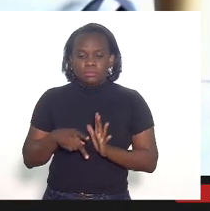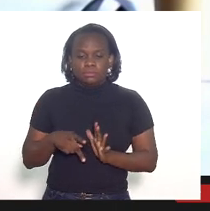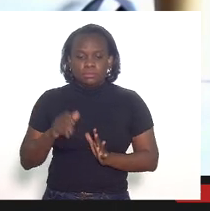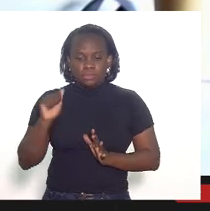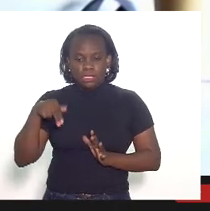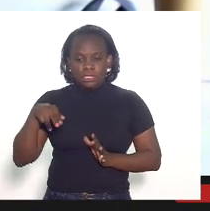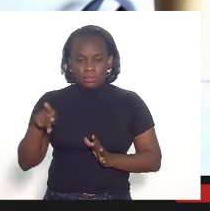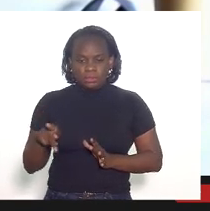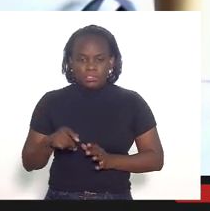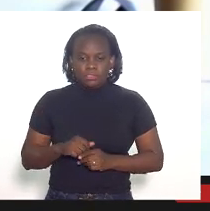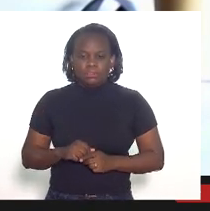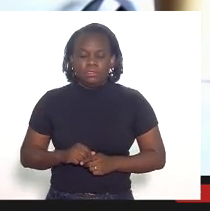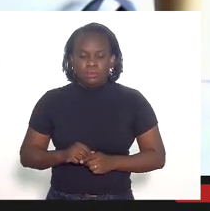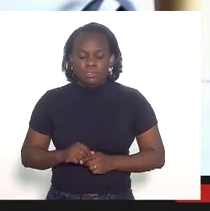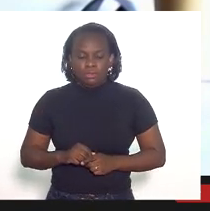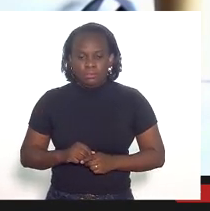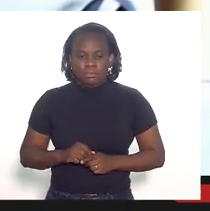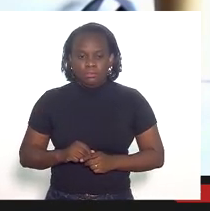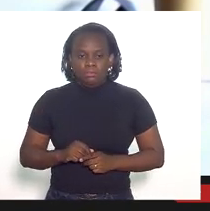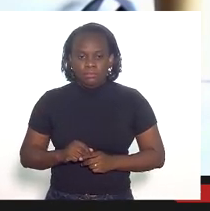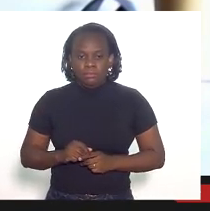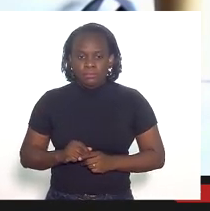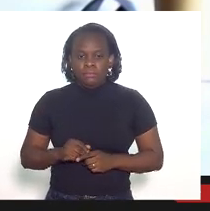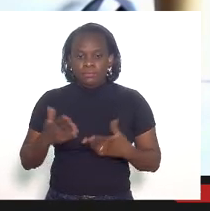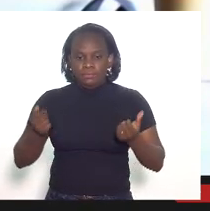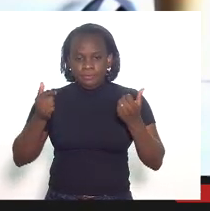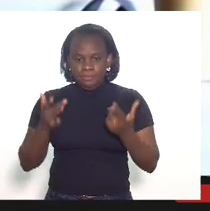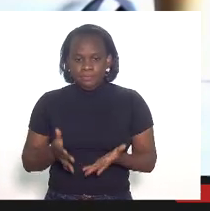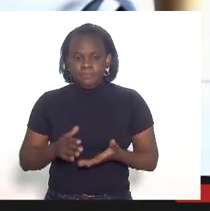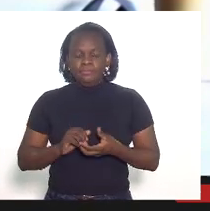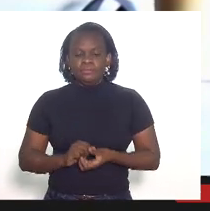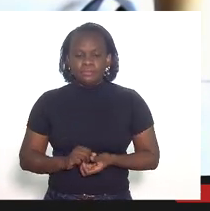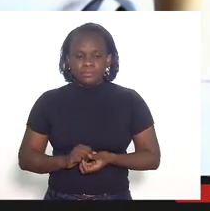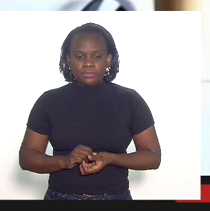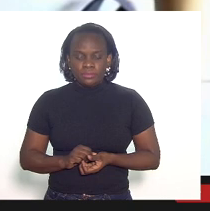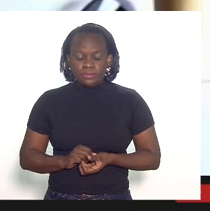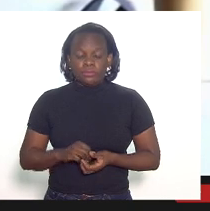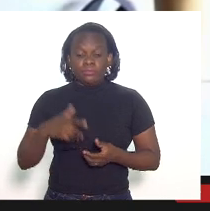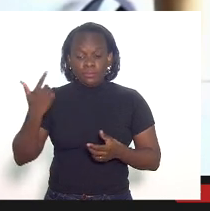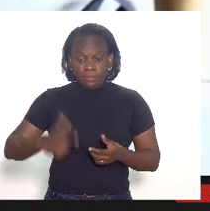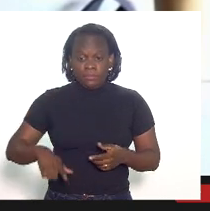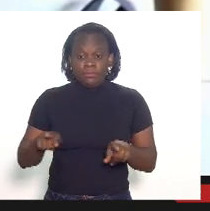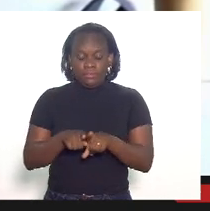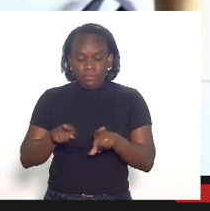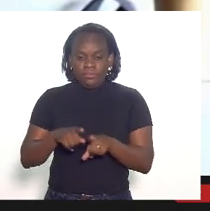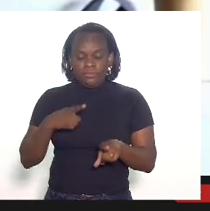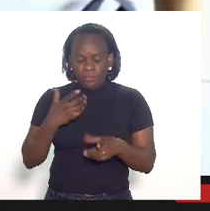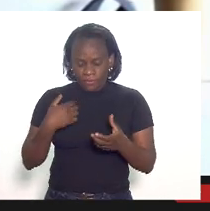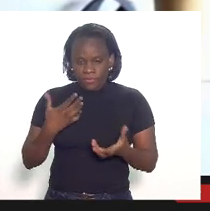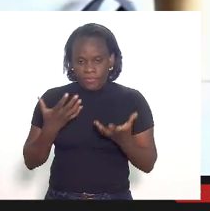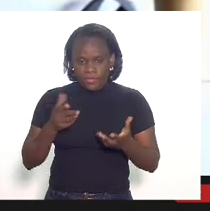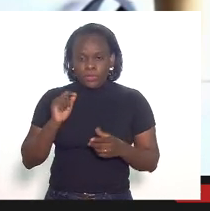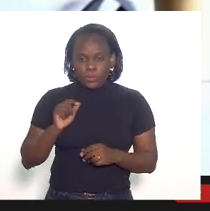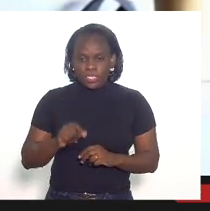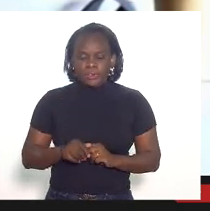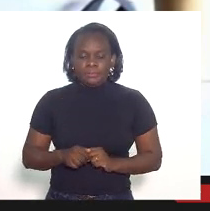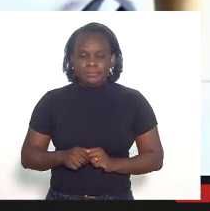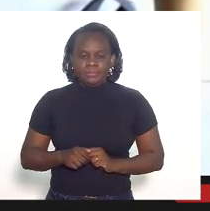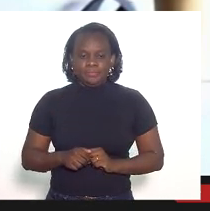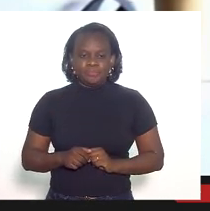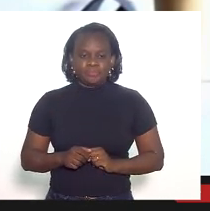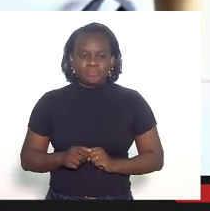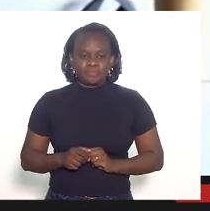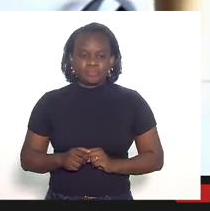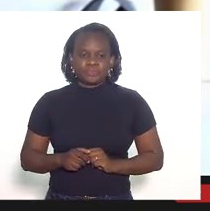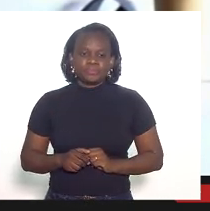ANP dito isso ainda também eu queria é